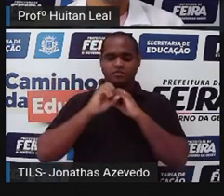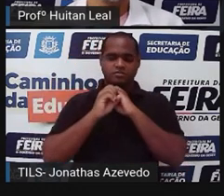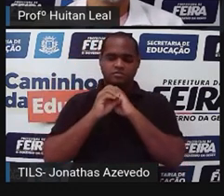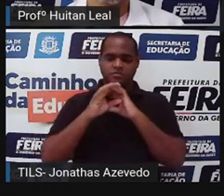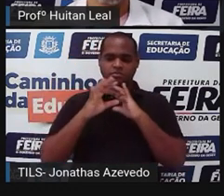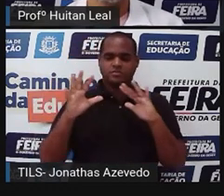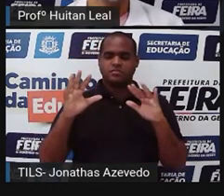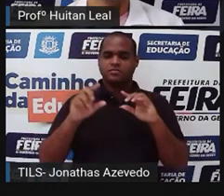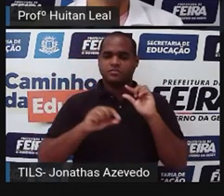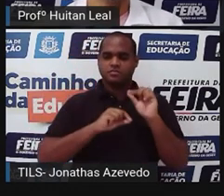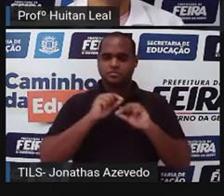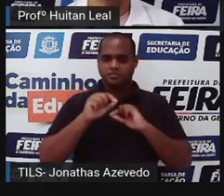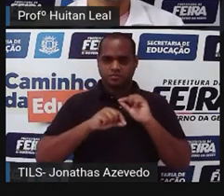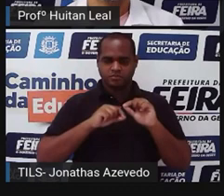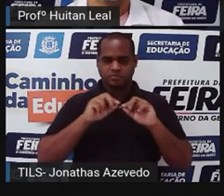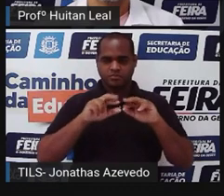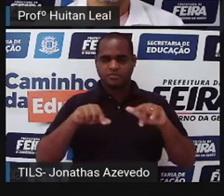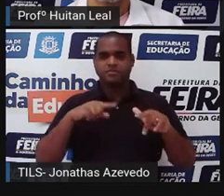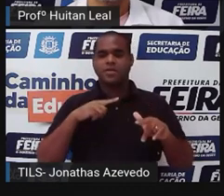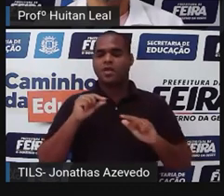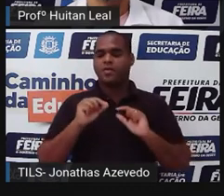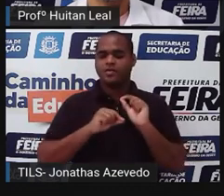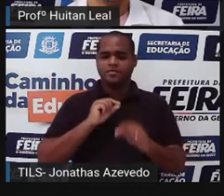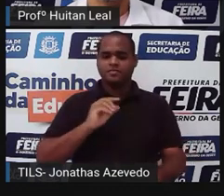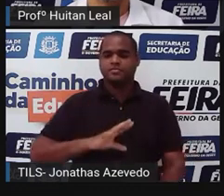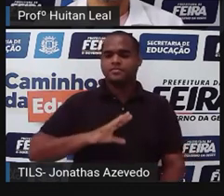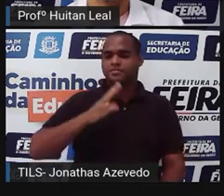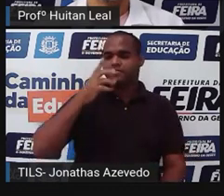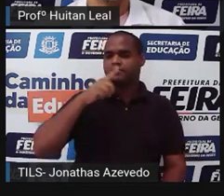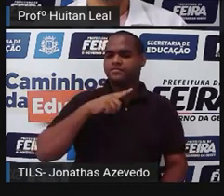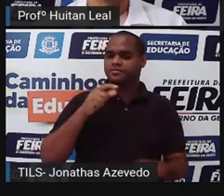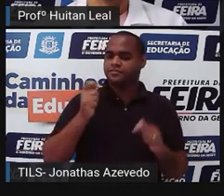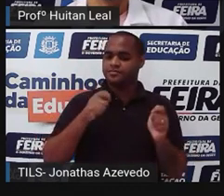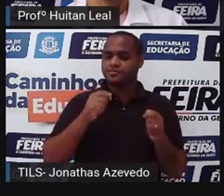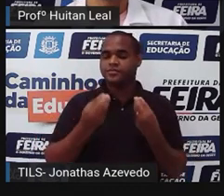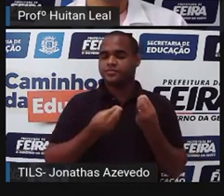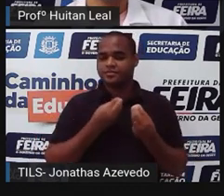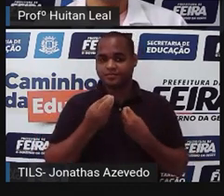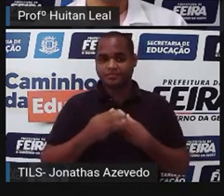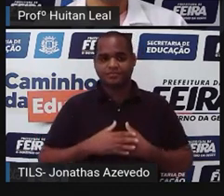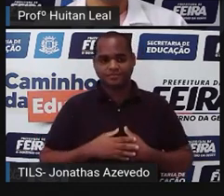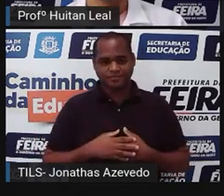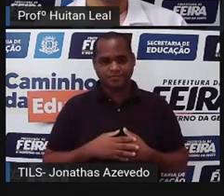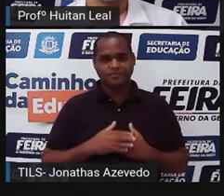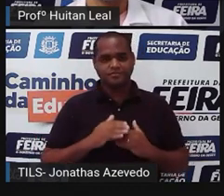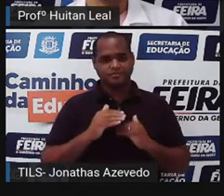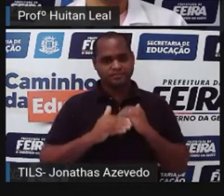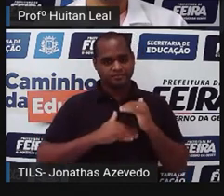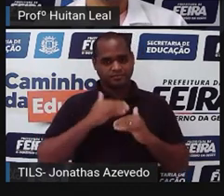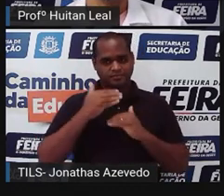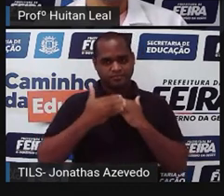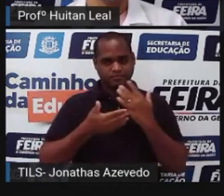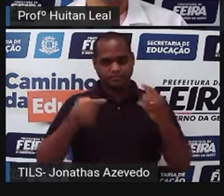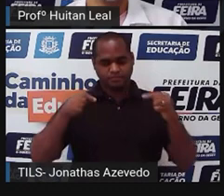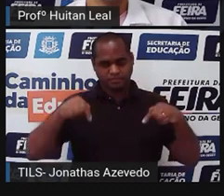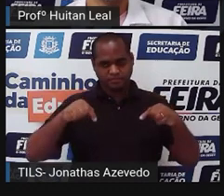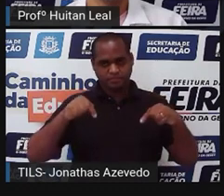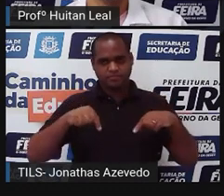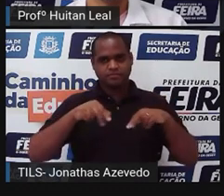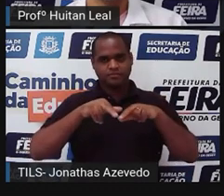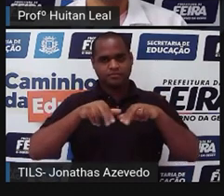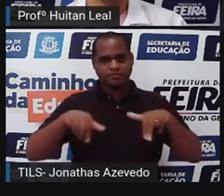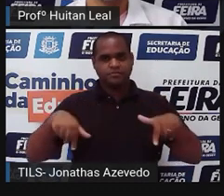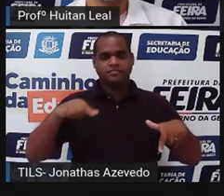do que pode acontecer. na história. Ok? O desenvolvimento. Aqui se desenrola os